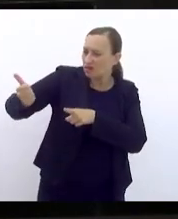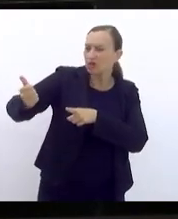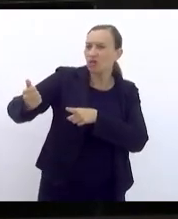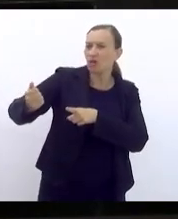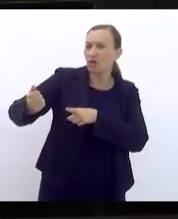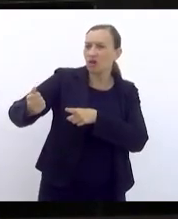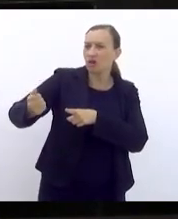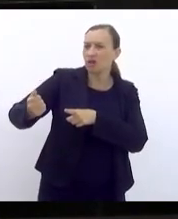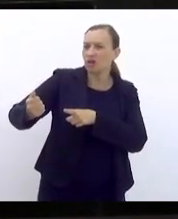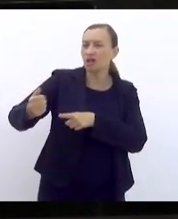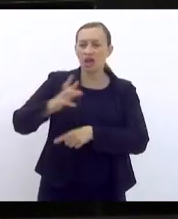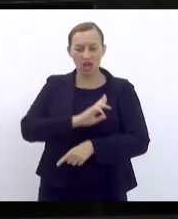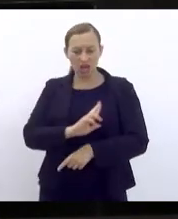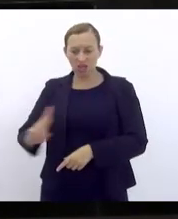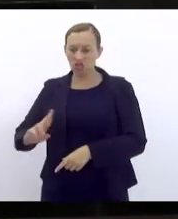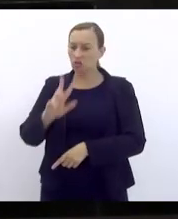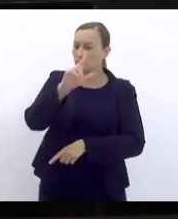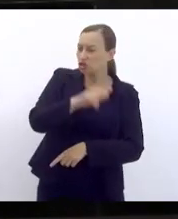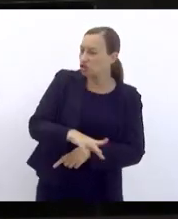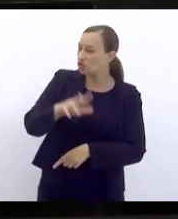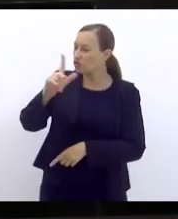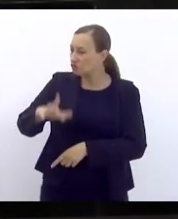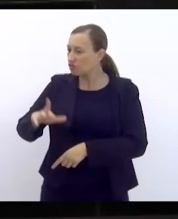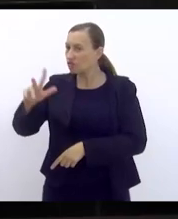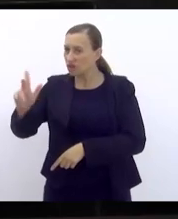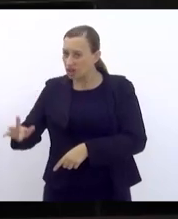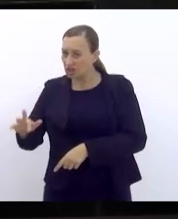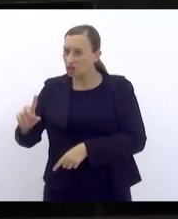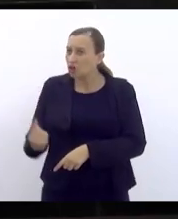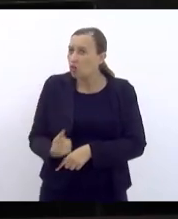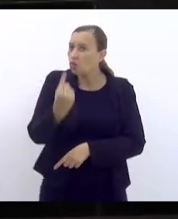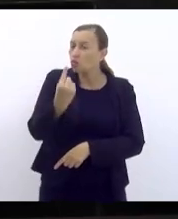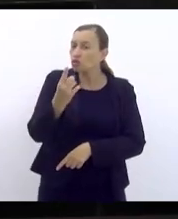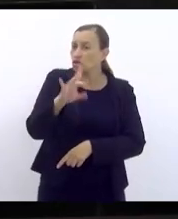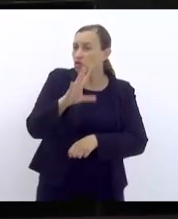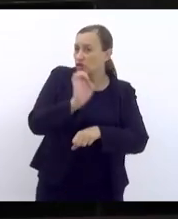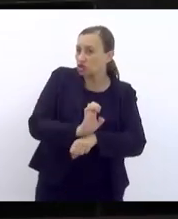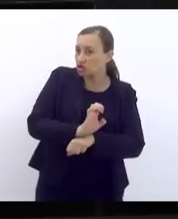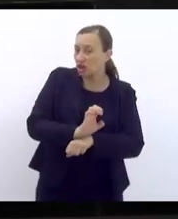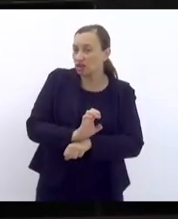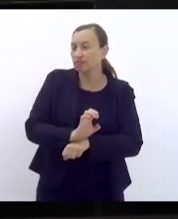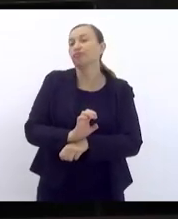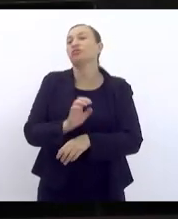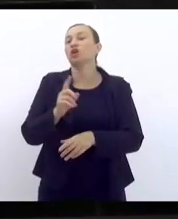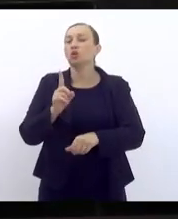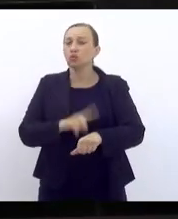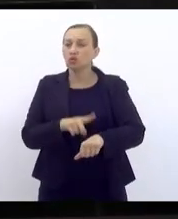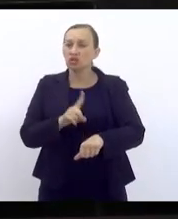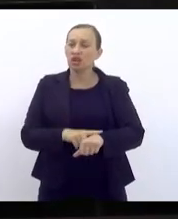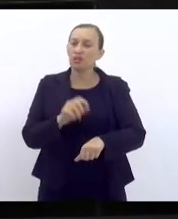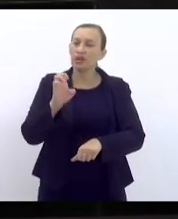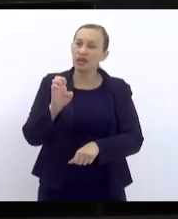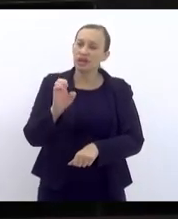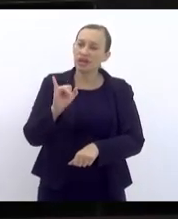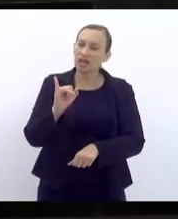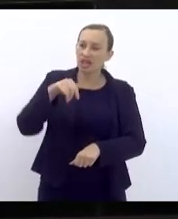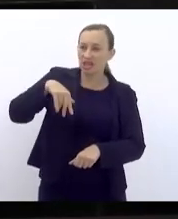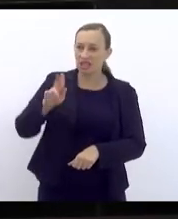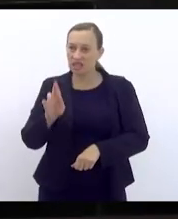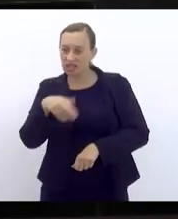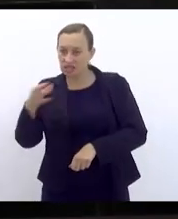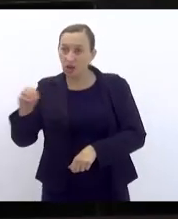direito a ter religiões diferentes daquela religião única de Estado, no tempo da Inquisição. depois a cidadania